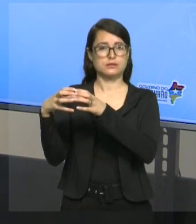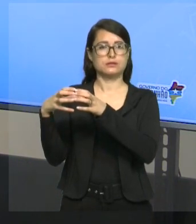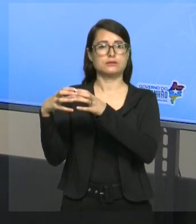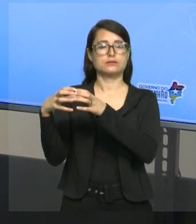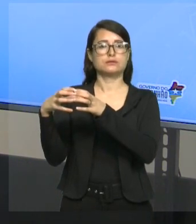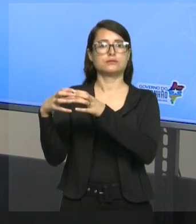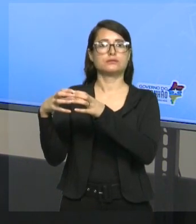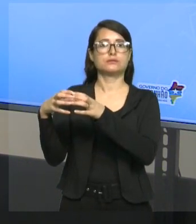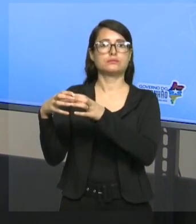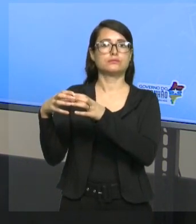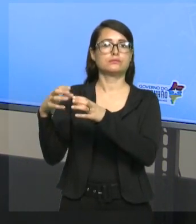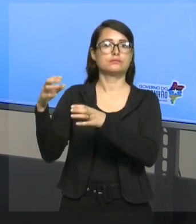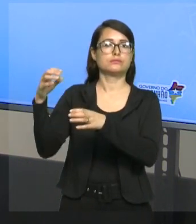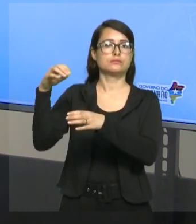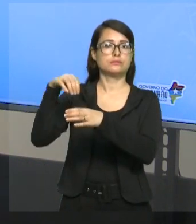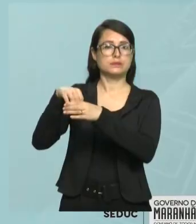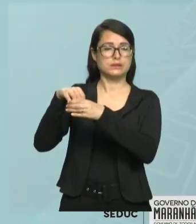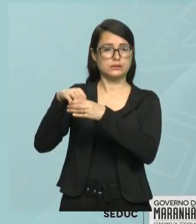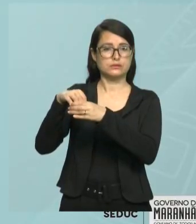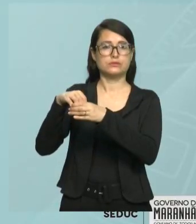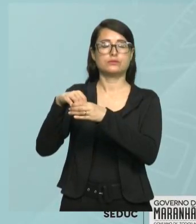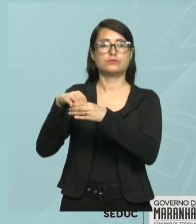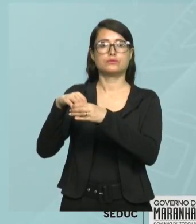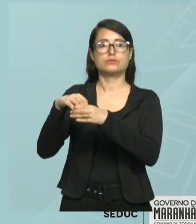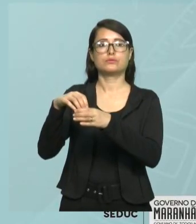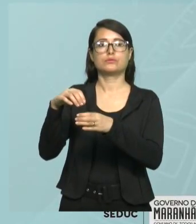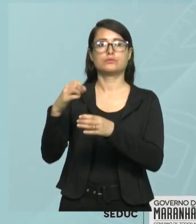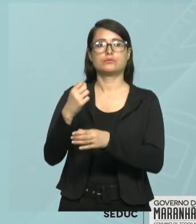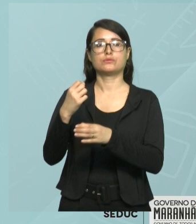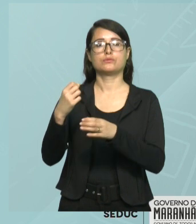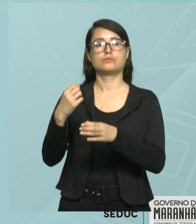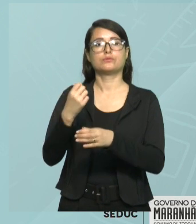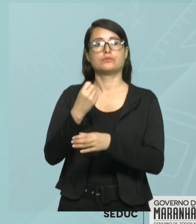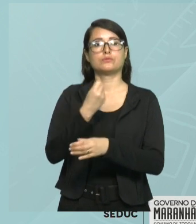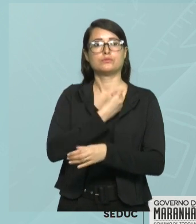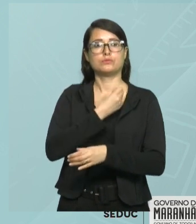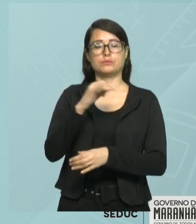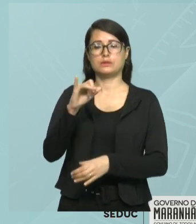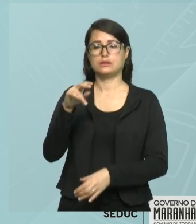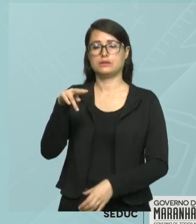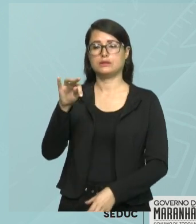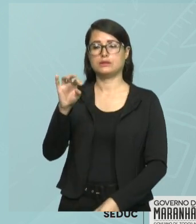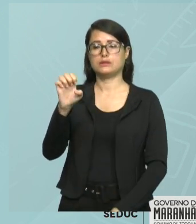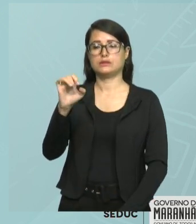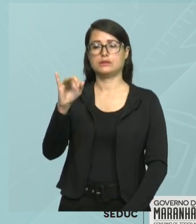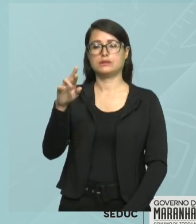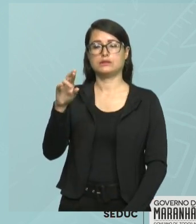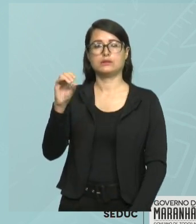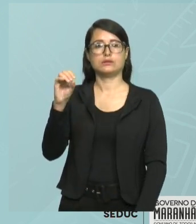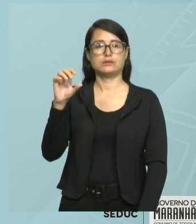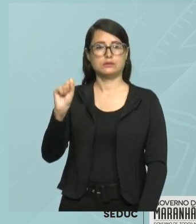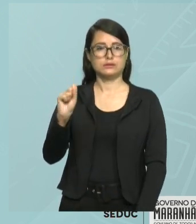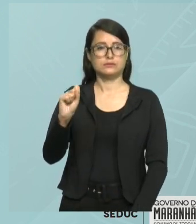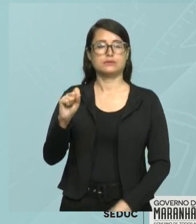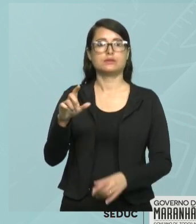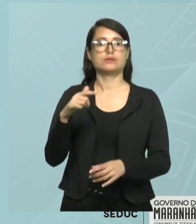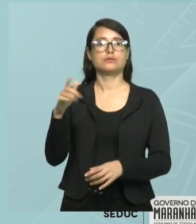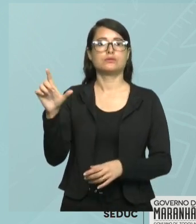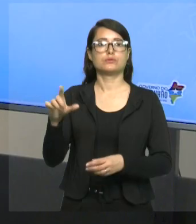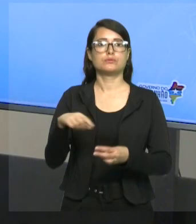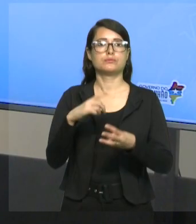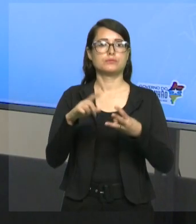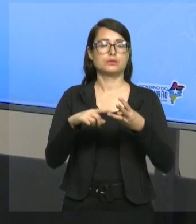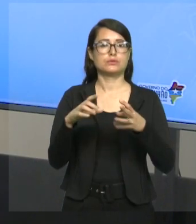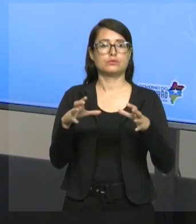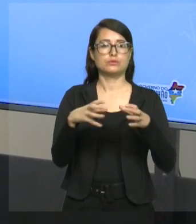a acabou de falar? Outro conjunto é o conjunto dos números racionais. Turma, imagina bem, por exemplo, se nós